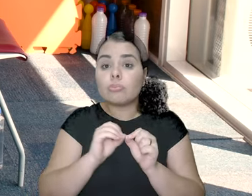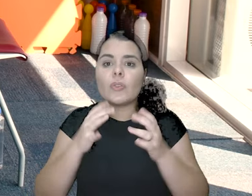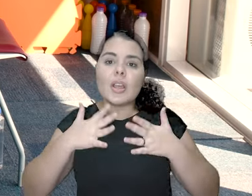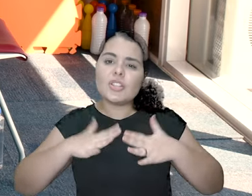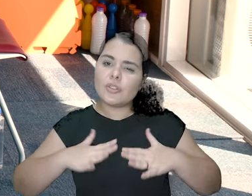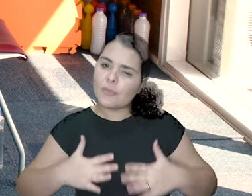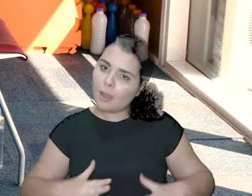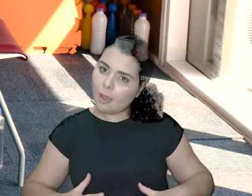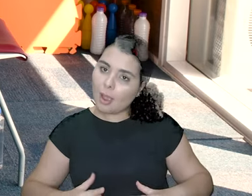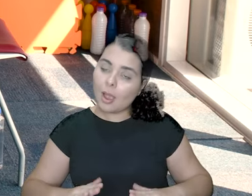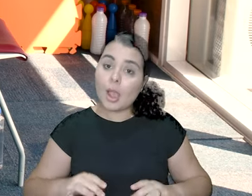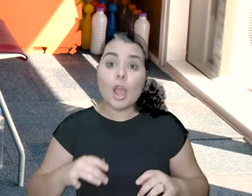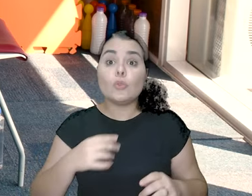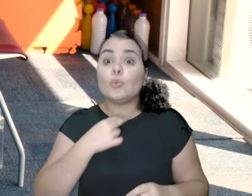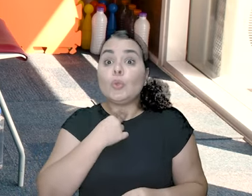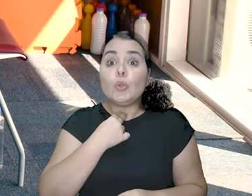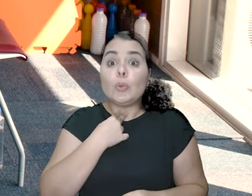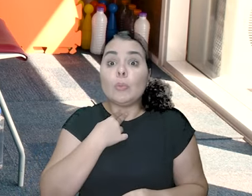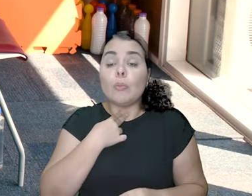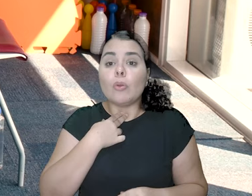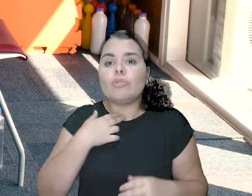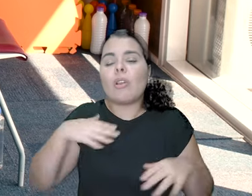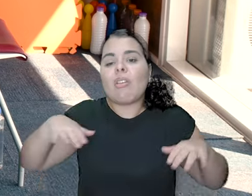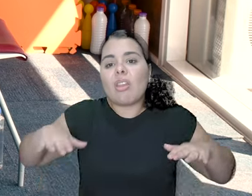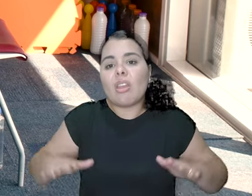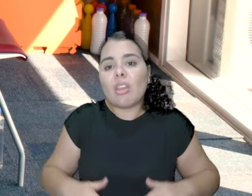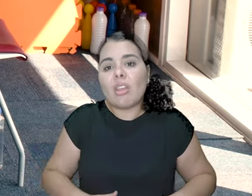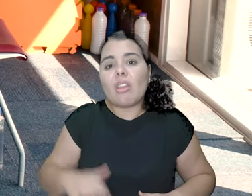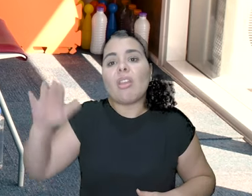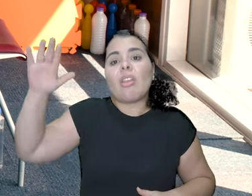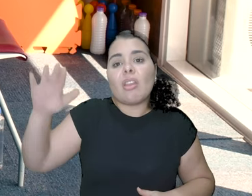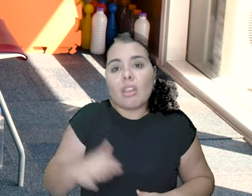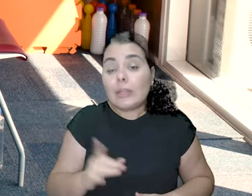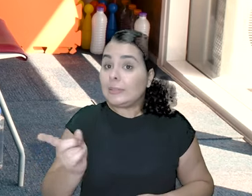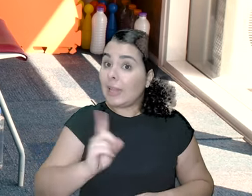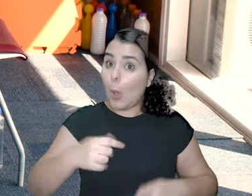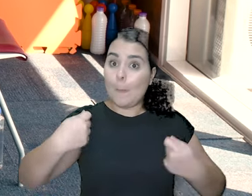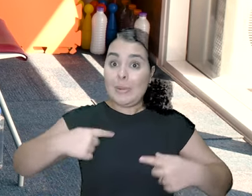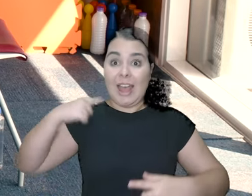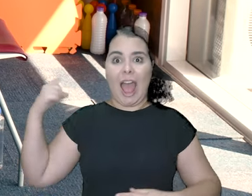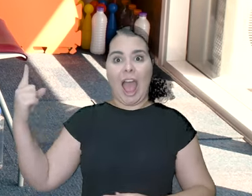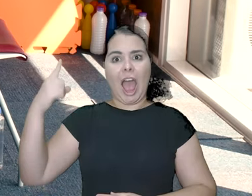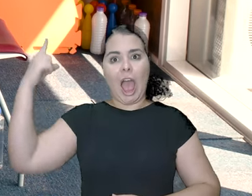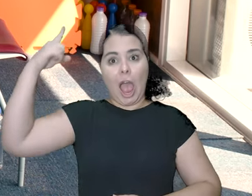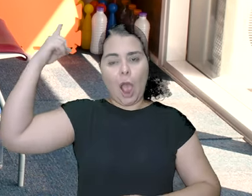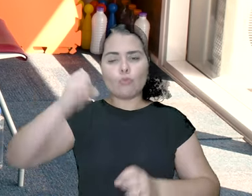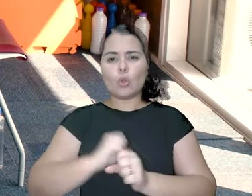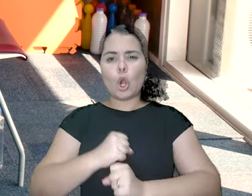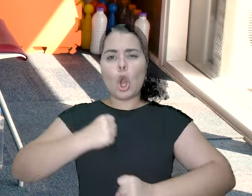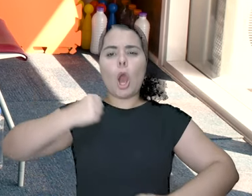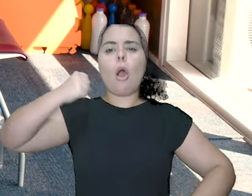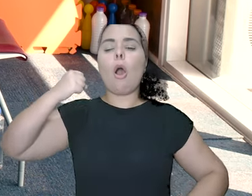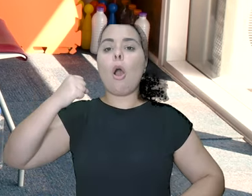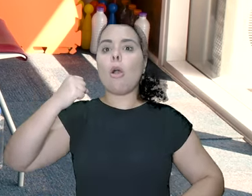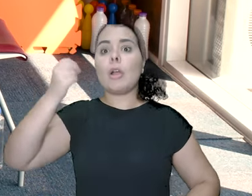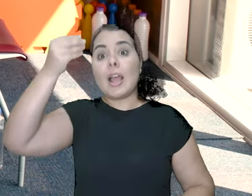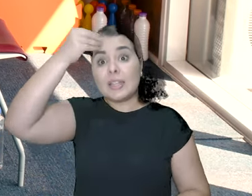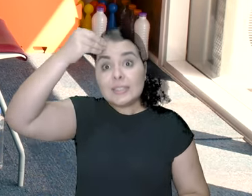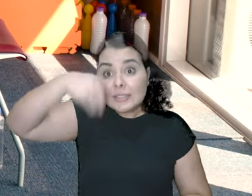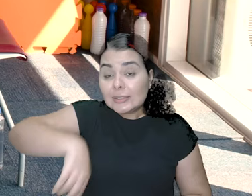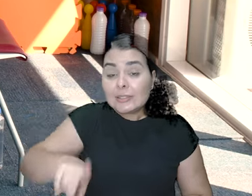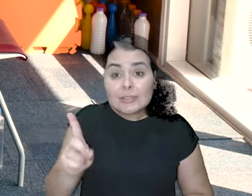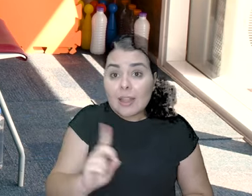pouquinho mais devagar. Eu só não quero que o braço fique baixo. Bem alto. Bem alto lá em cima, tá bom?